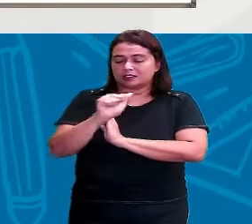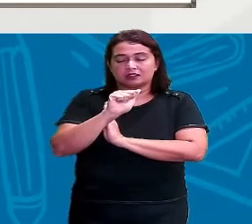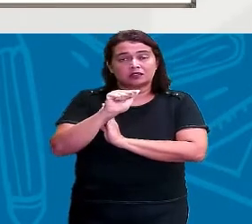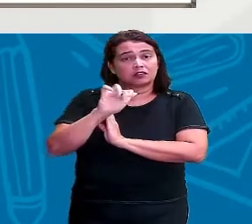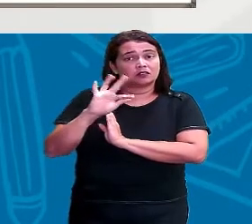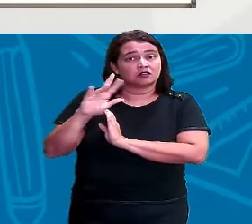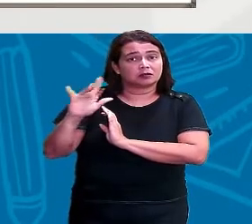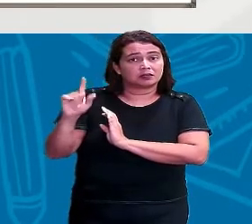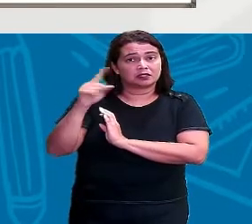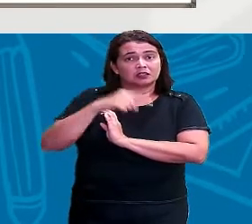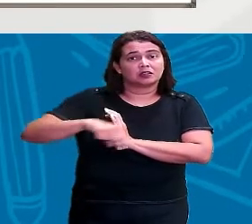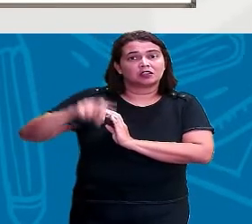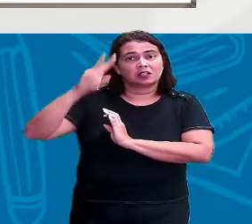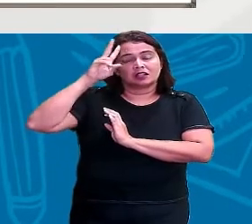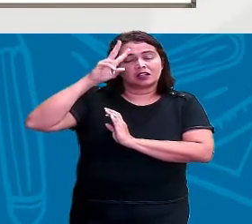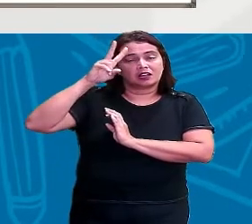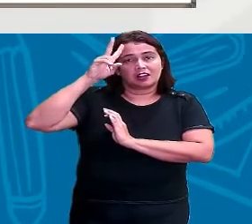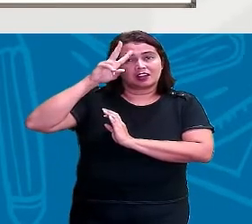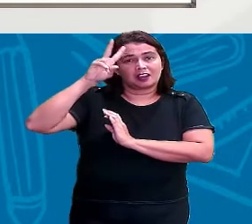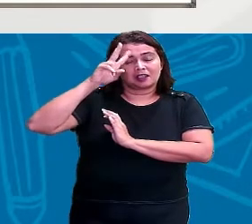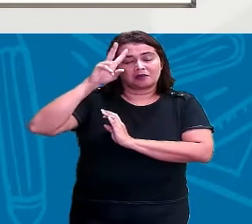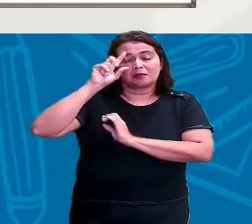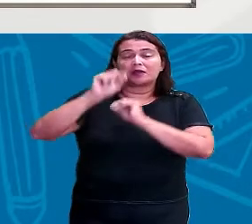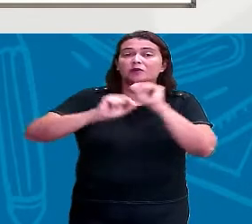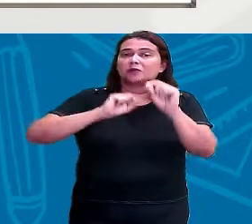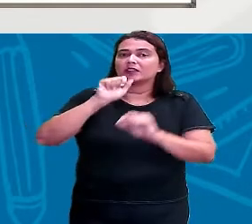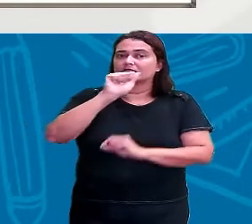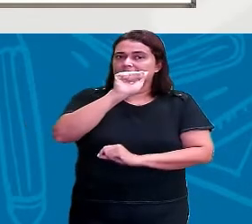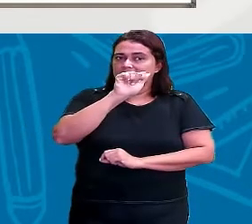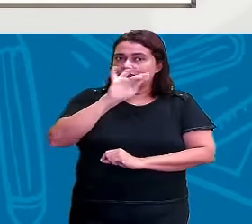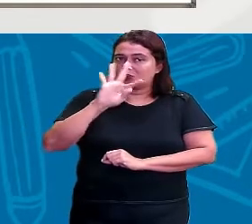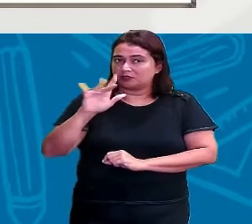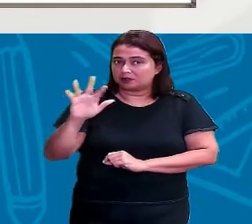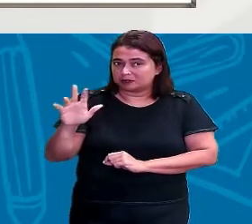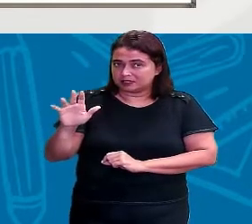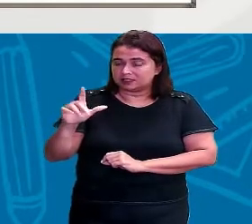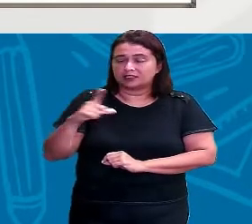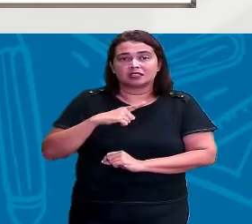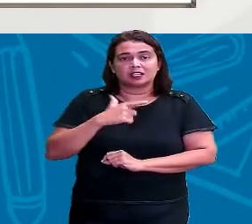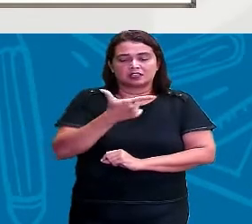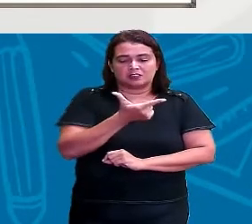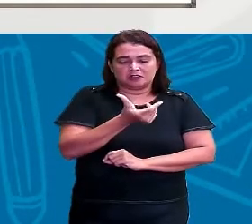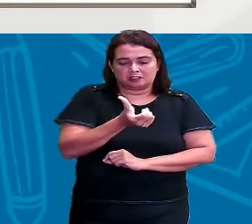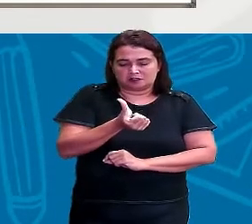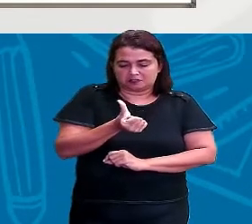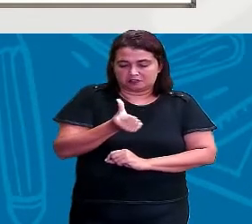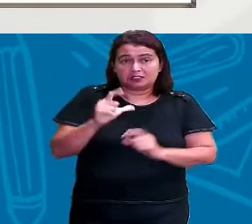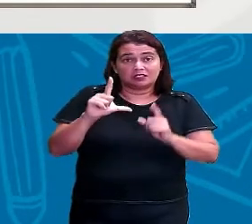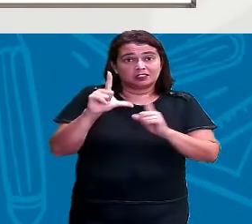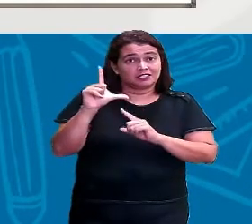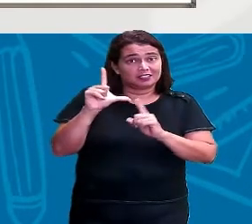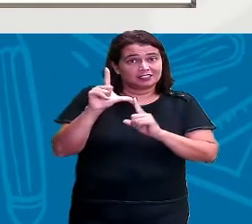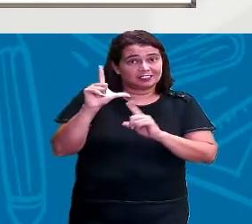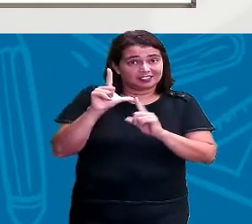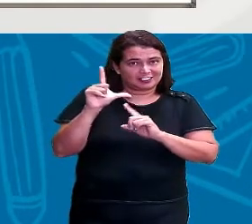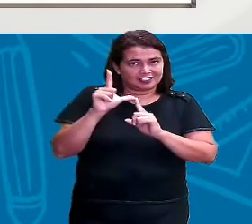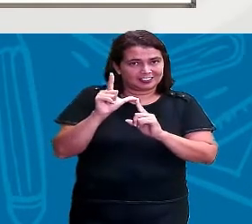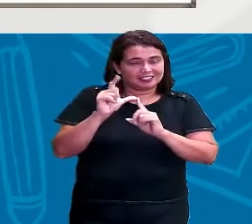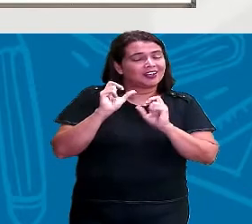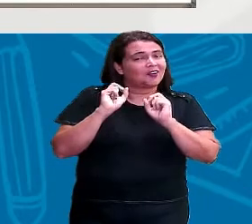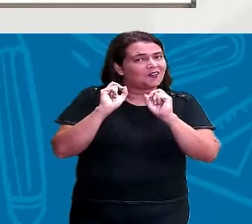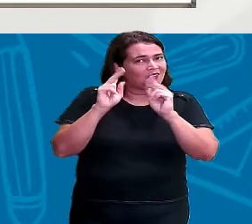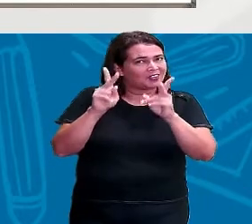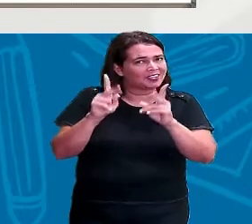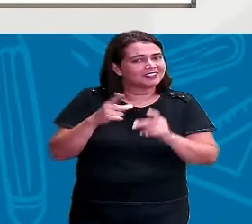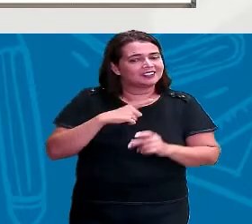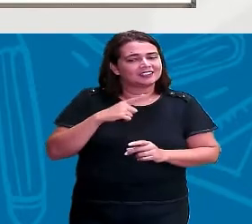isso, a gente vai relembrar o nosso alfabeto, que contém 26 letras. Bom? Então,